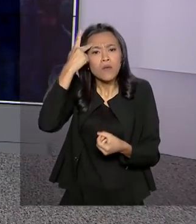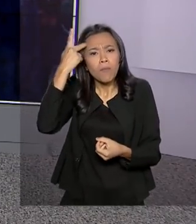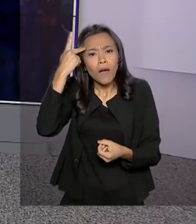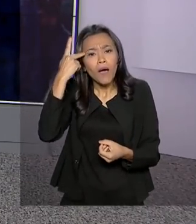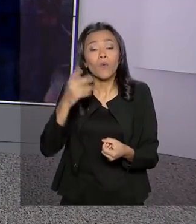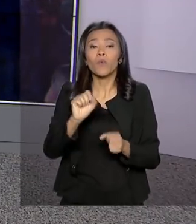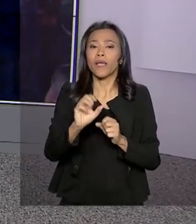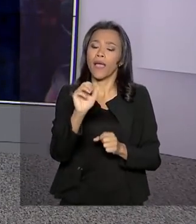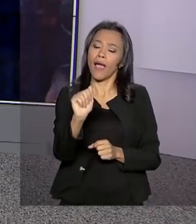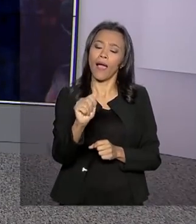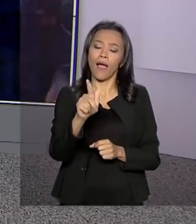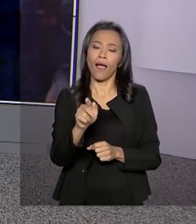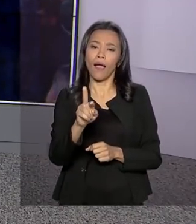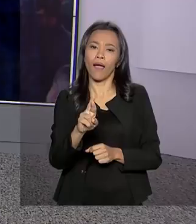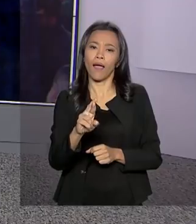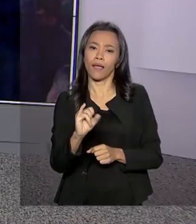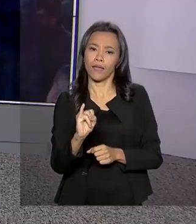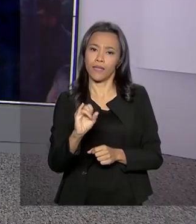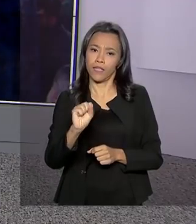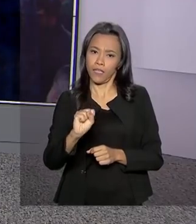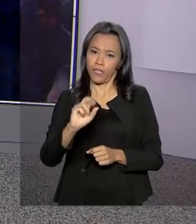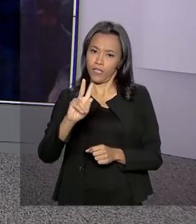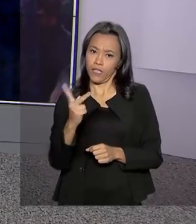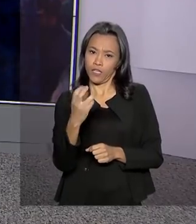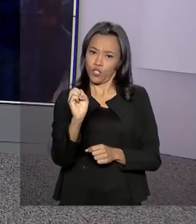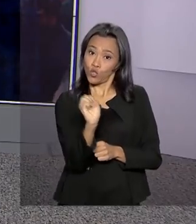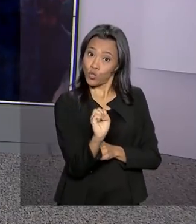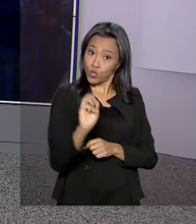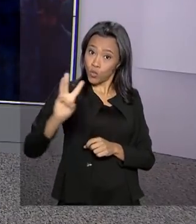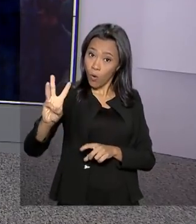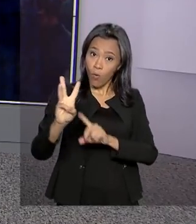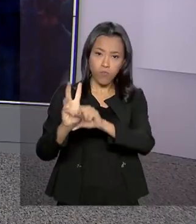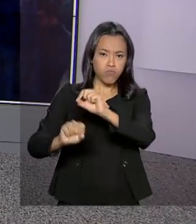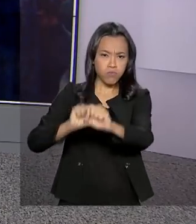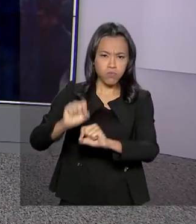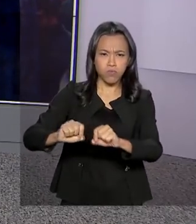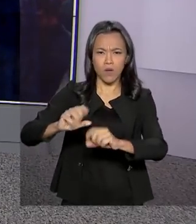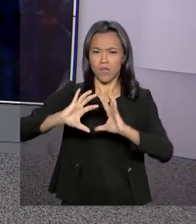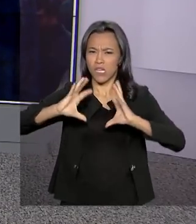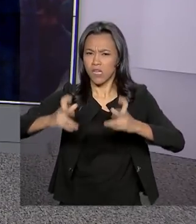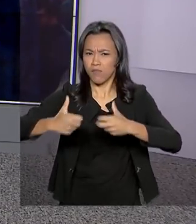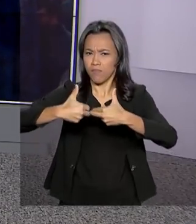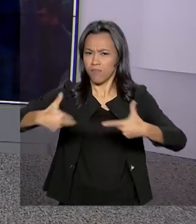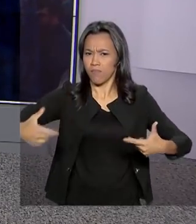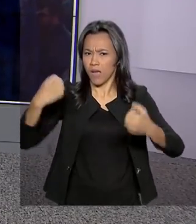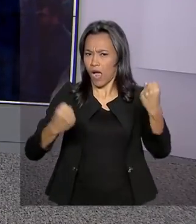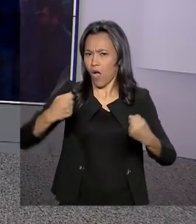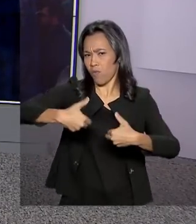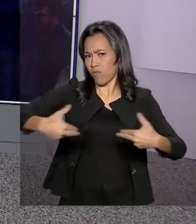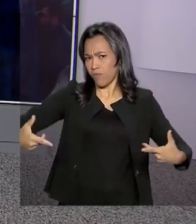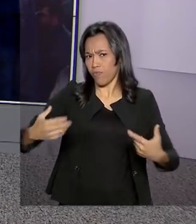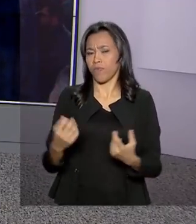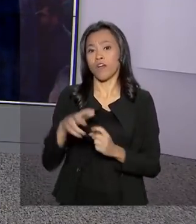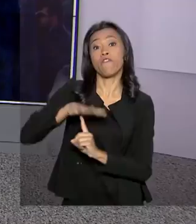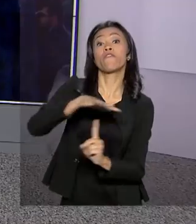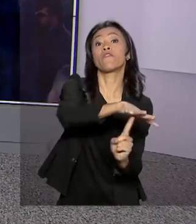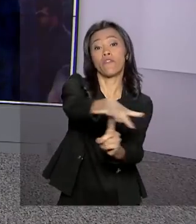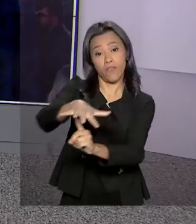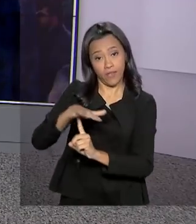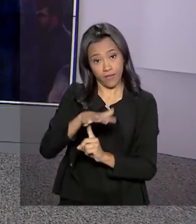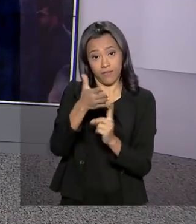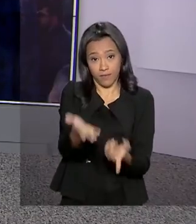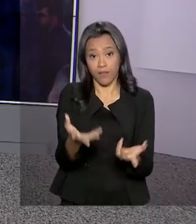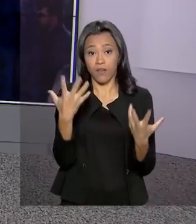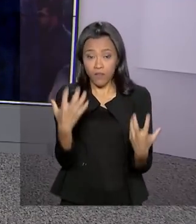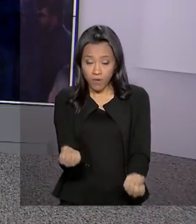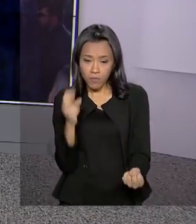Agrichon, maior feira de tecnologia agrícola do Brasil. O presidente Jair Bolsonaro participa e a nossa repórter Priscila Kerst já está lá e traz os